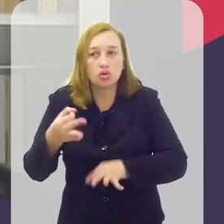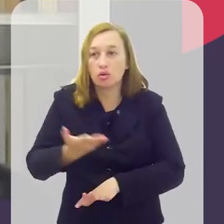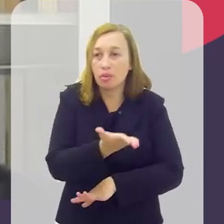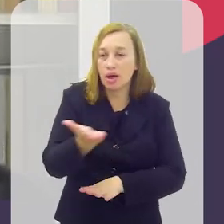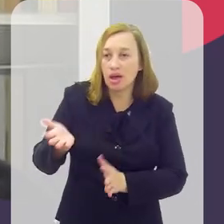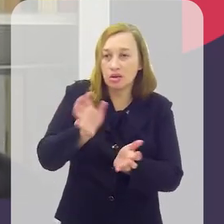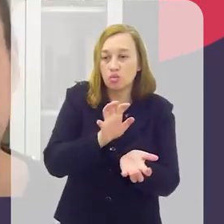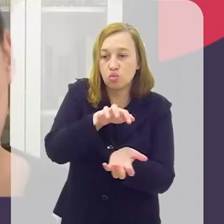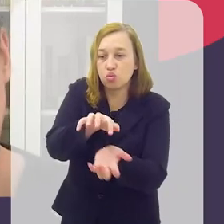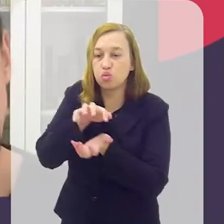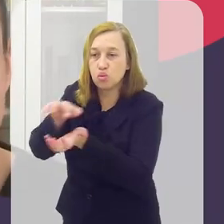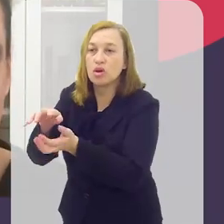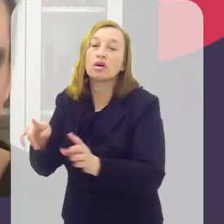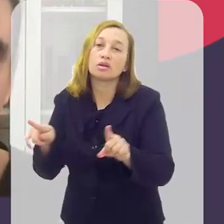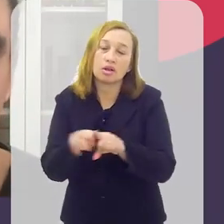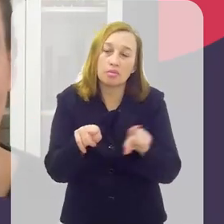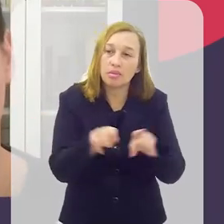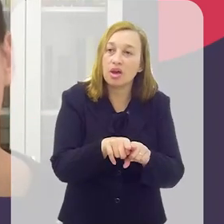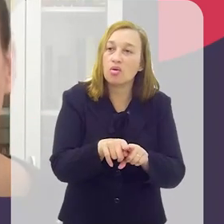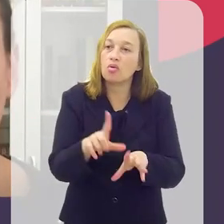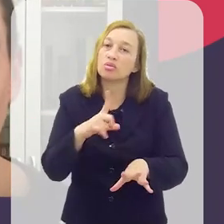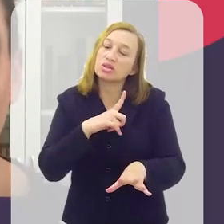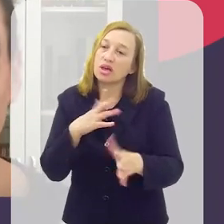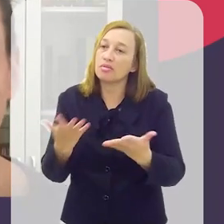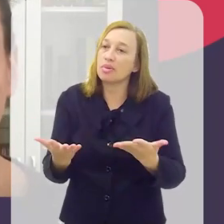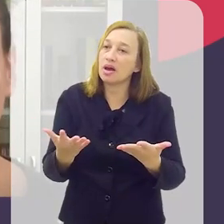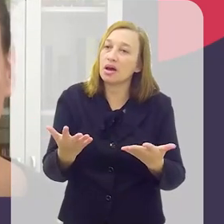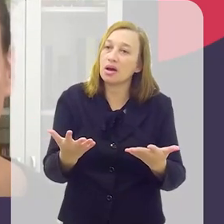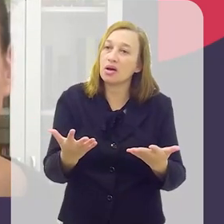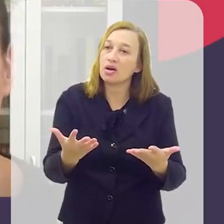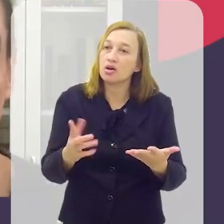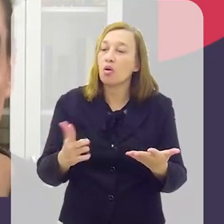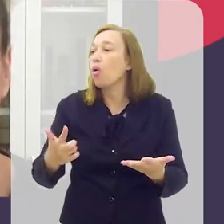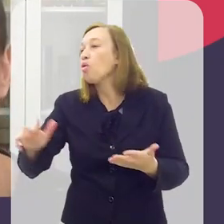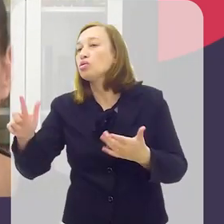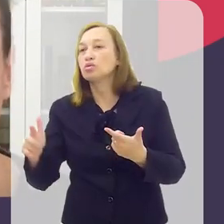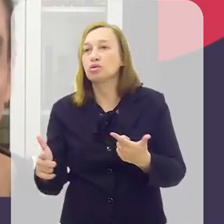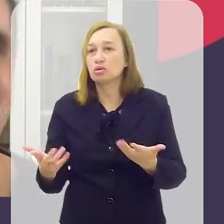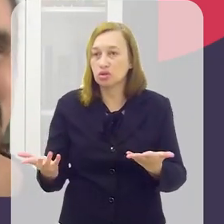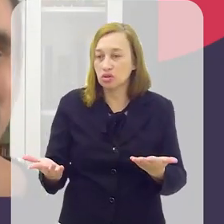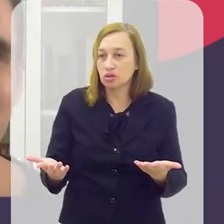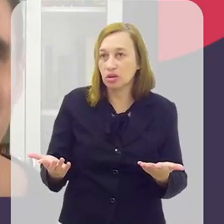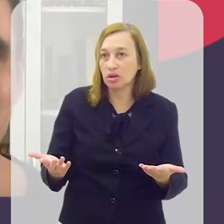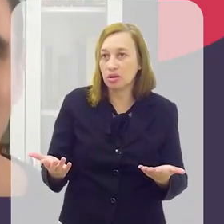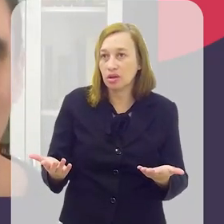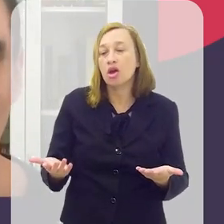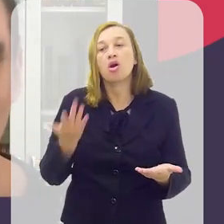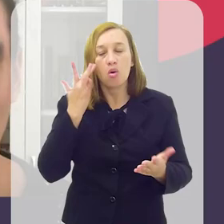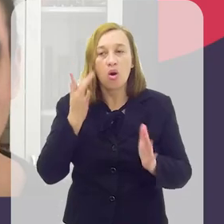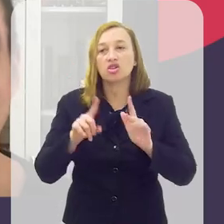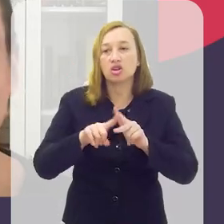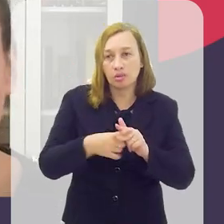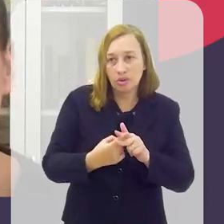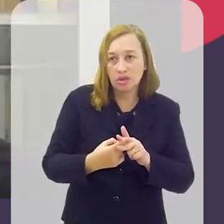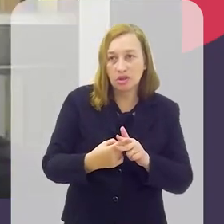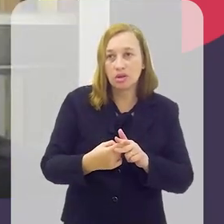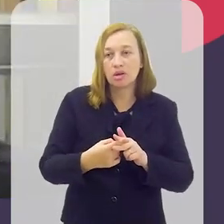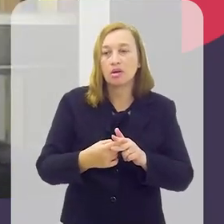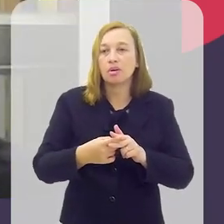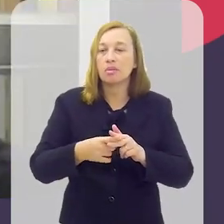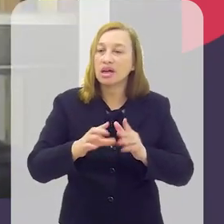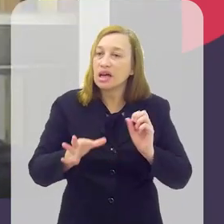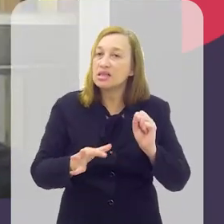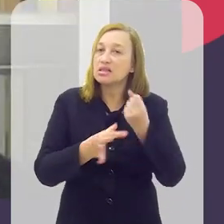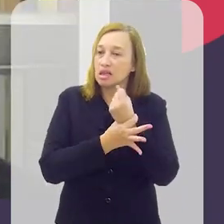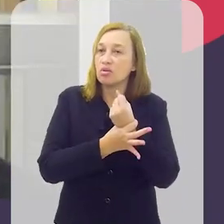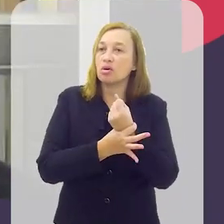para esses trabalhadores, como existe para parte dos outros, né? Assim, eu acho que a regulamentação deve funcionar para